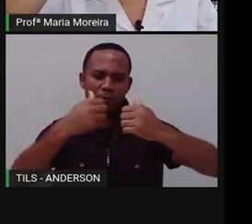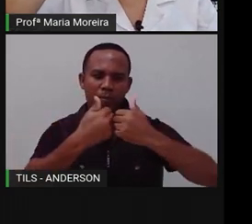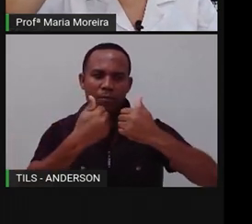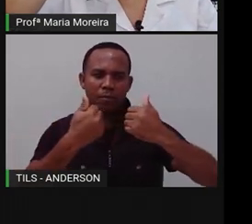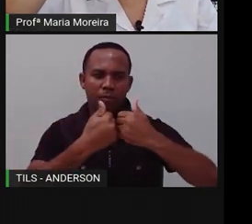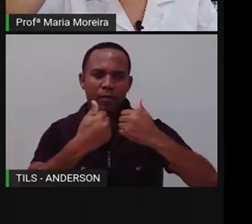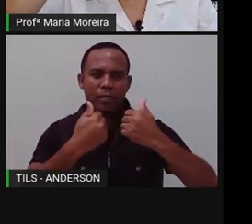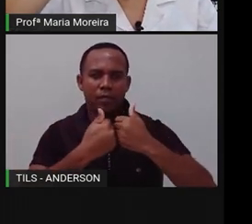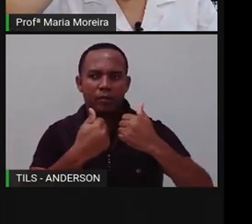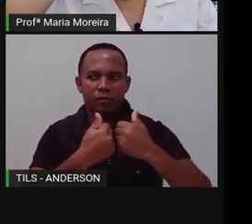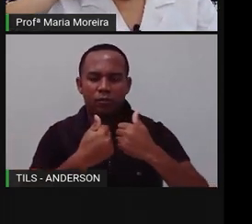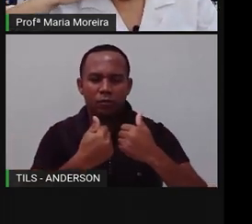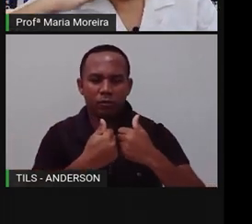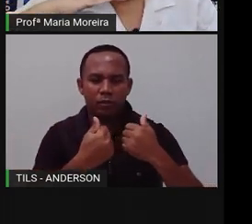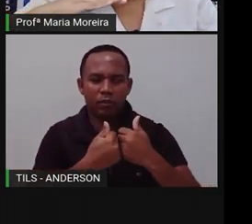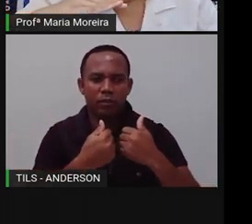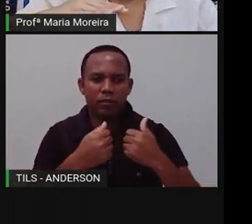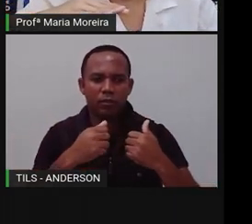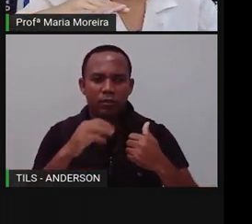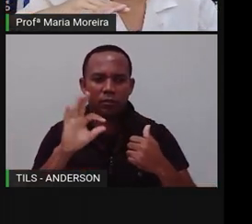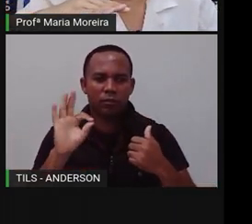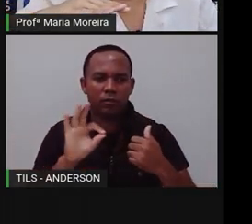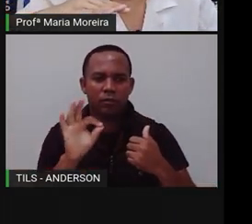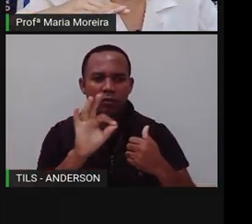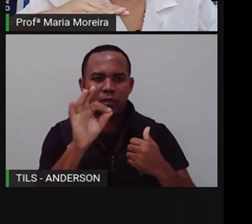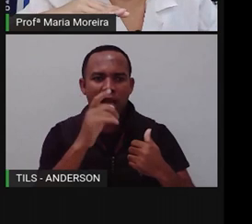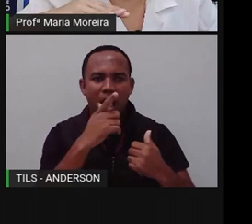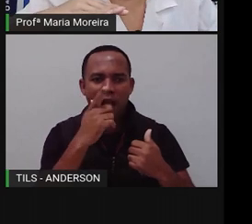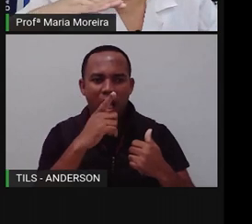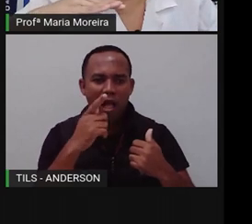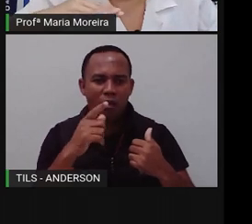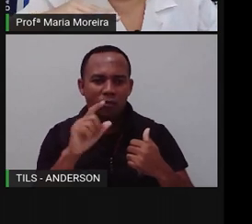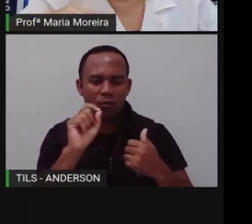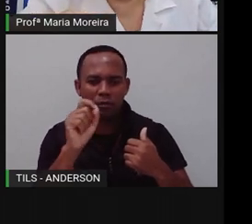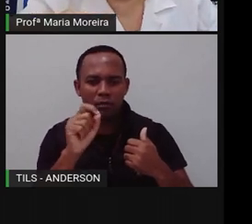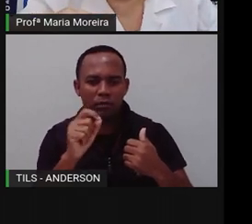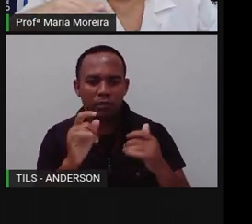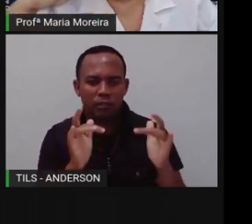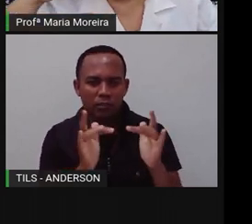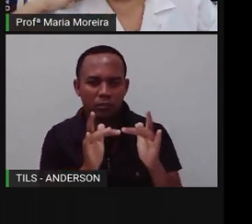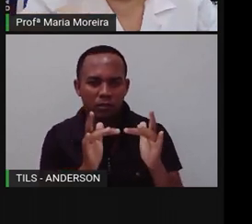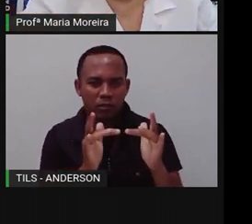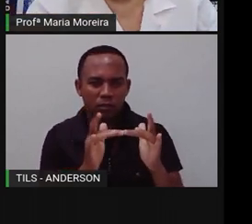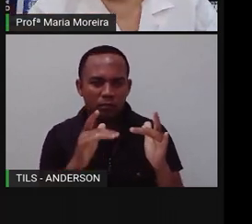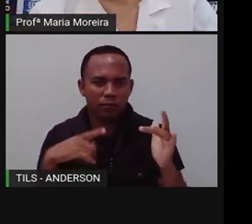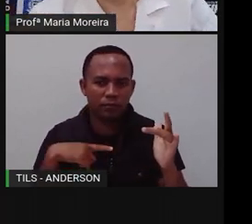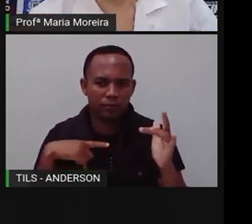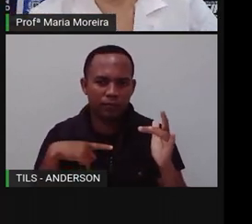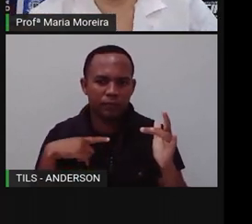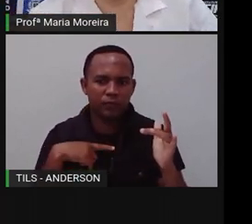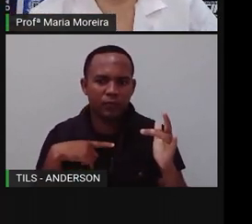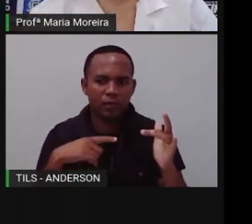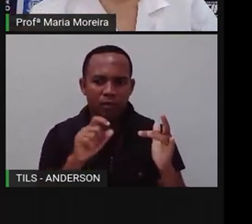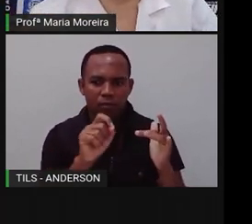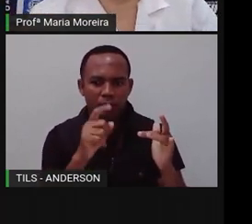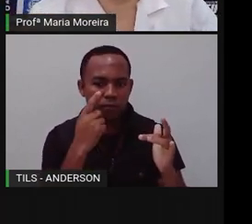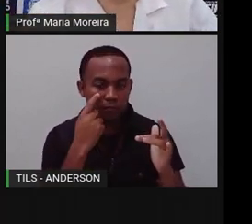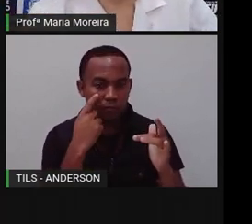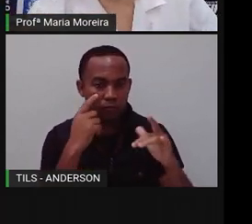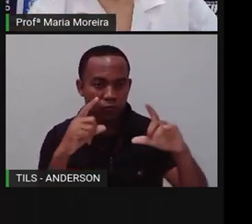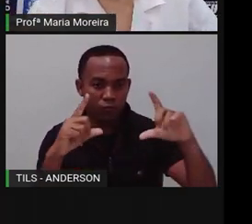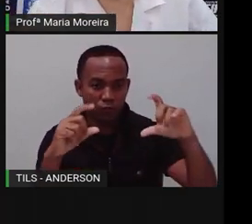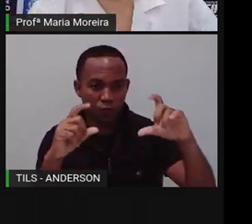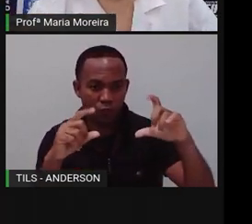Próximo, mas não na água. A larva, ele já vem o quê? Pra água. Porque quando eu tenho contato com isso aí, ele já vem pra água. E aí, a imagem